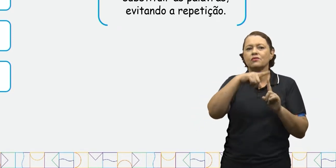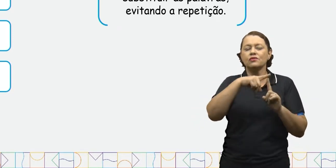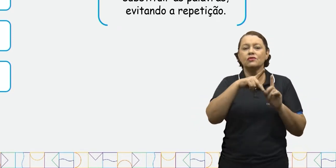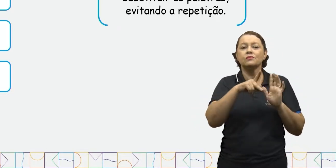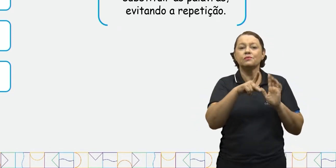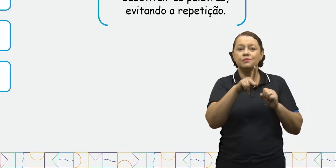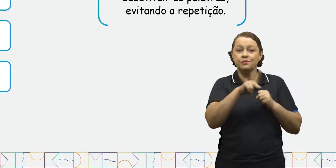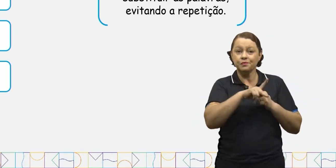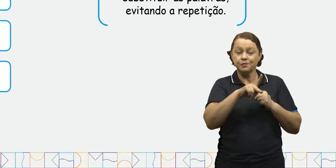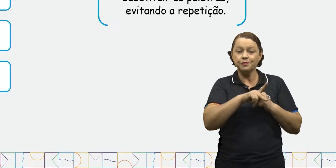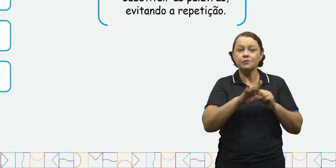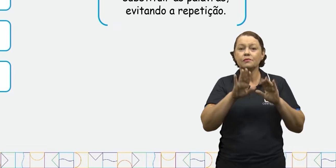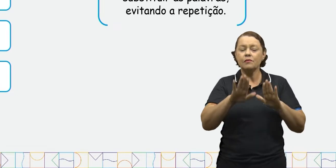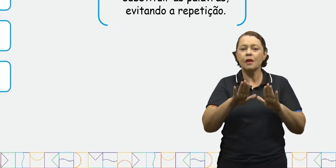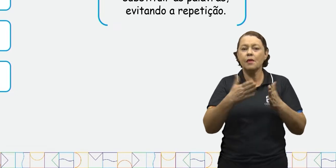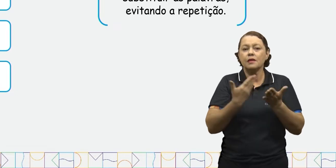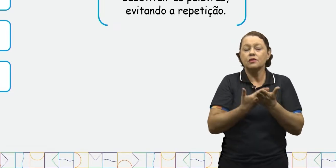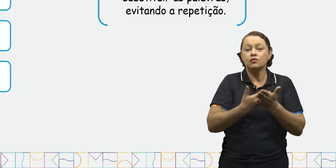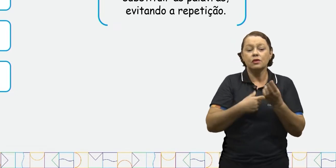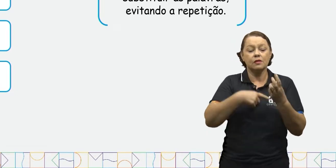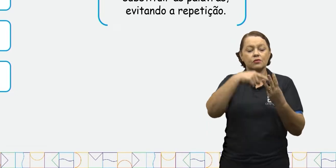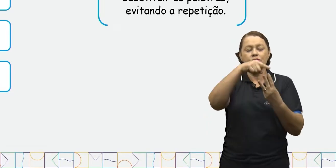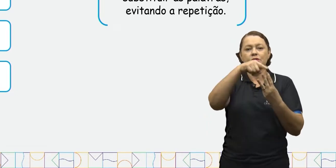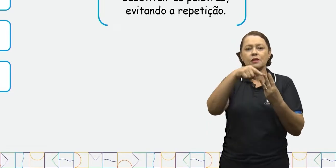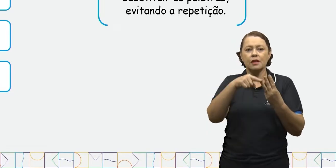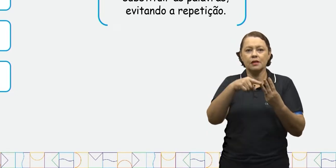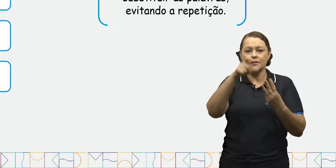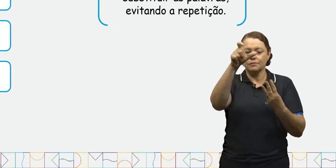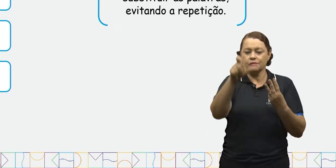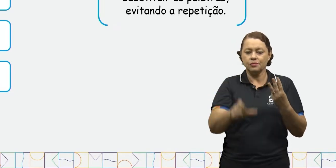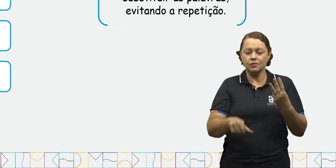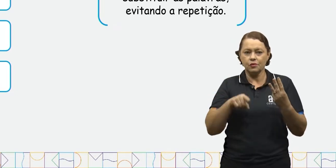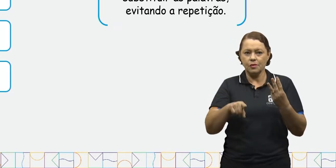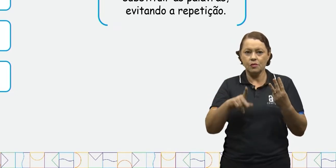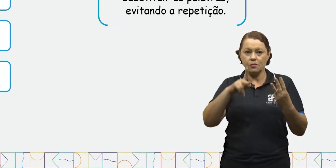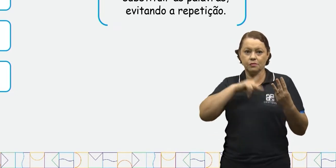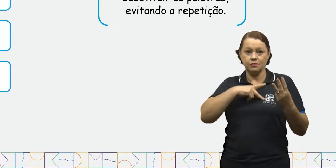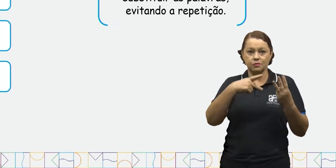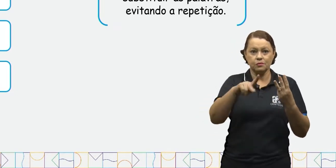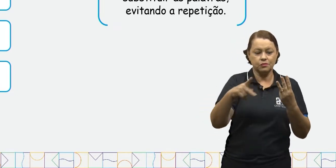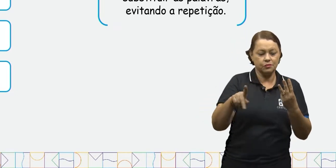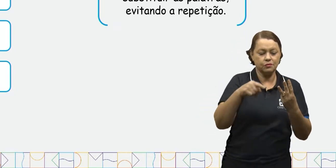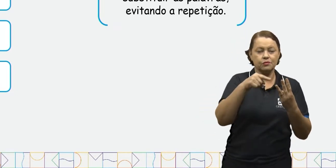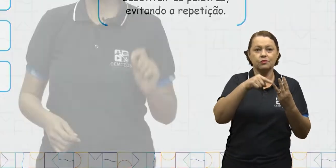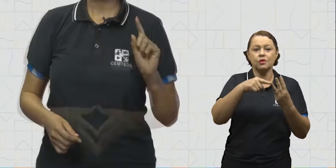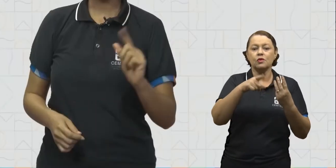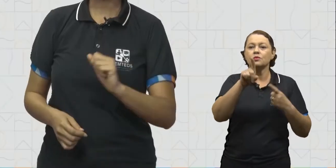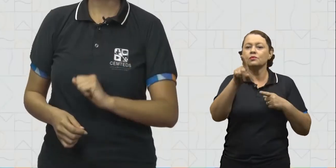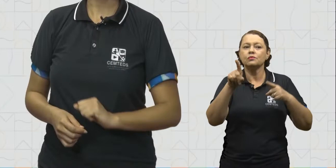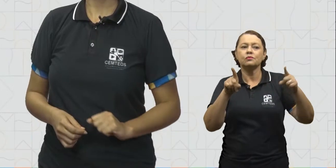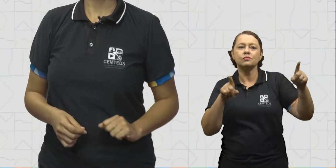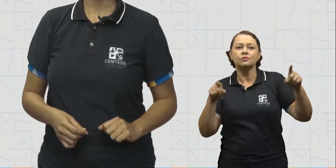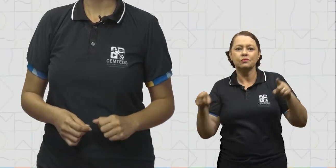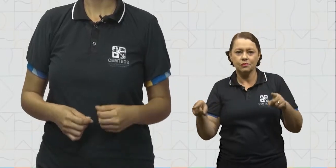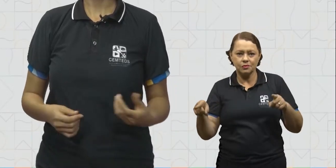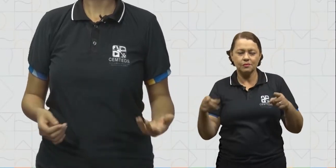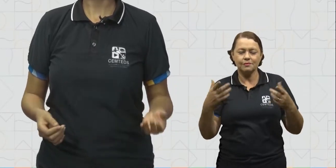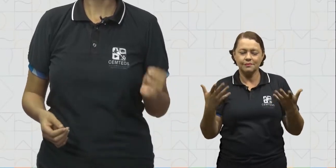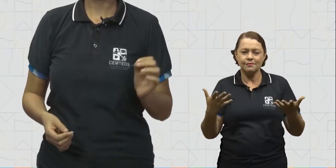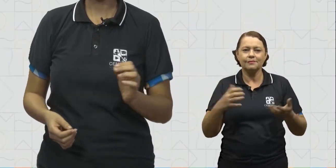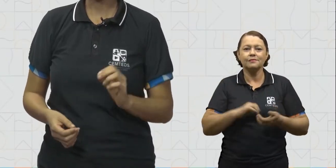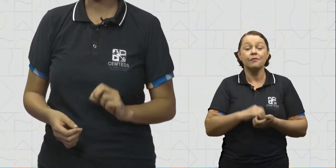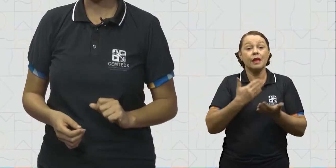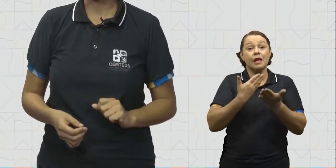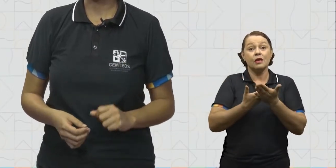porém, vimos apenas três deles. O pessoal, o possessivo e o demonstrativo. Vimos que o pronome é uma